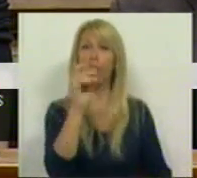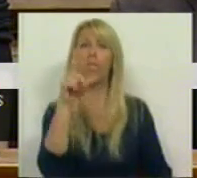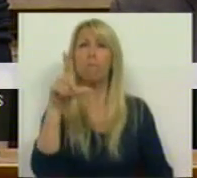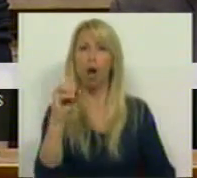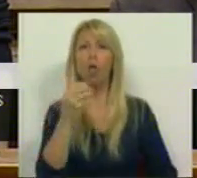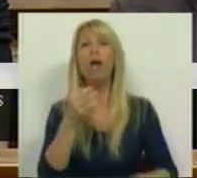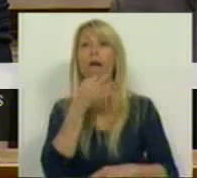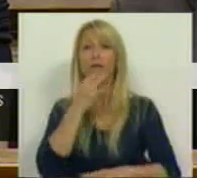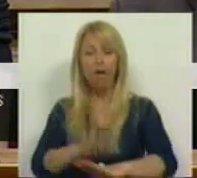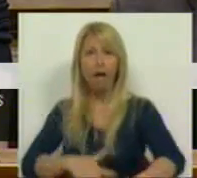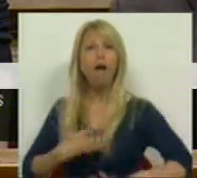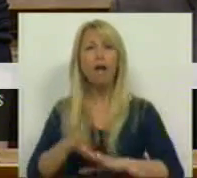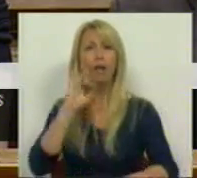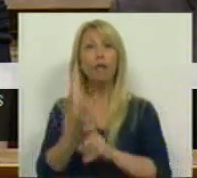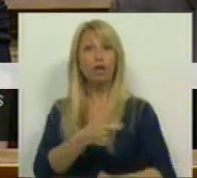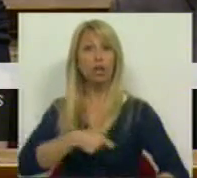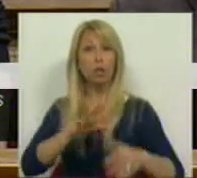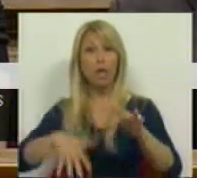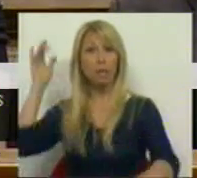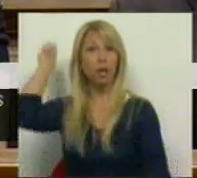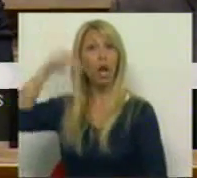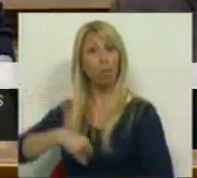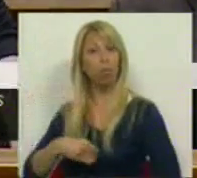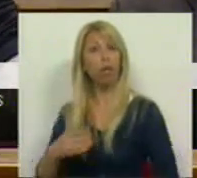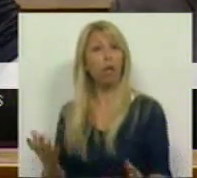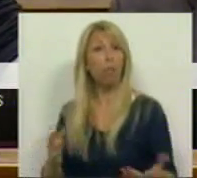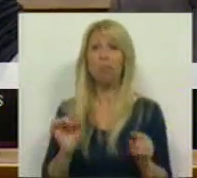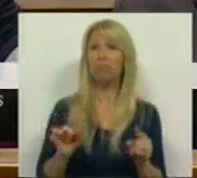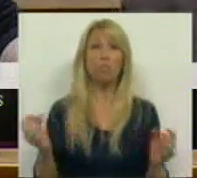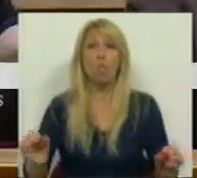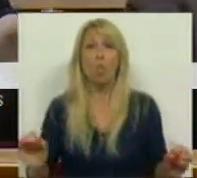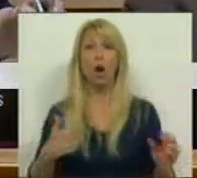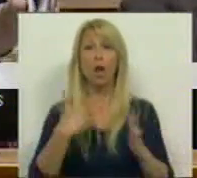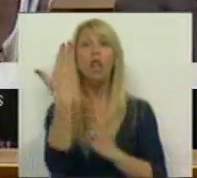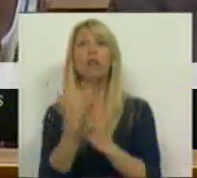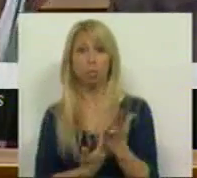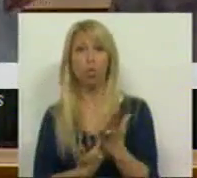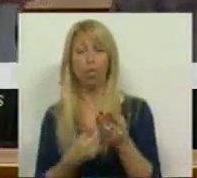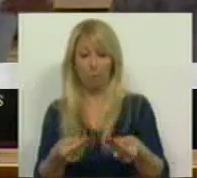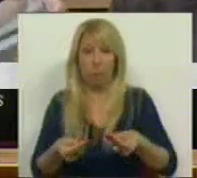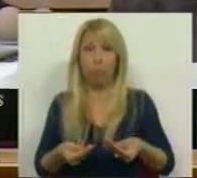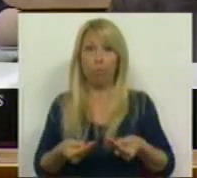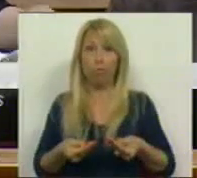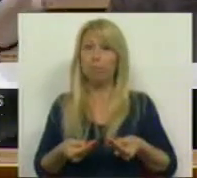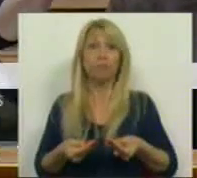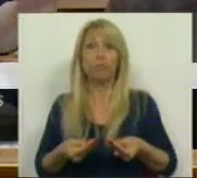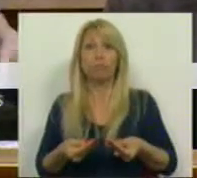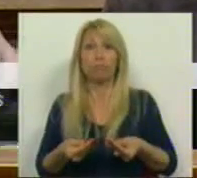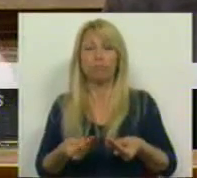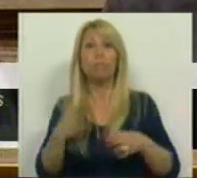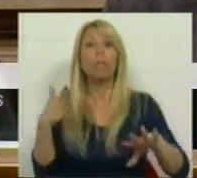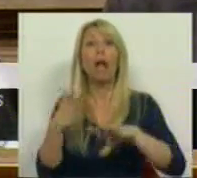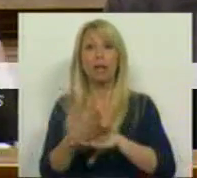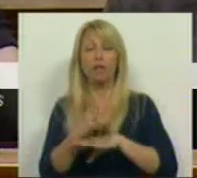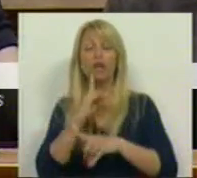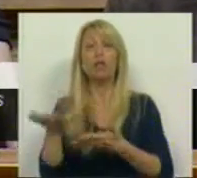um reforço da fiscalização da Assembleia da República. Manifestamente, isso não existe no diploma que eu tive acesso através da base de